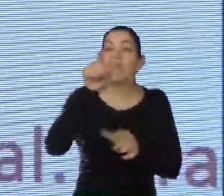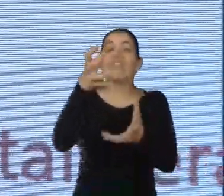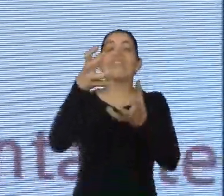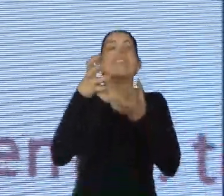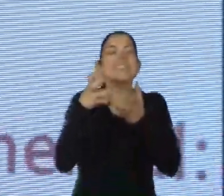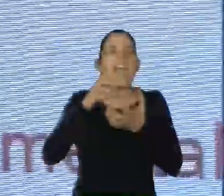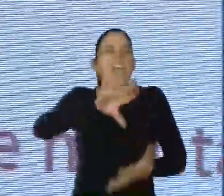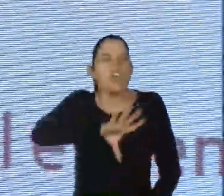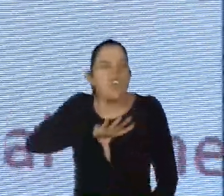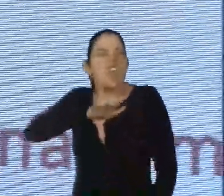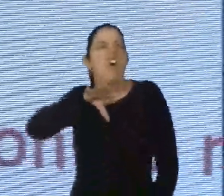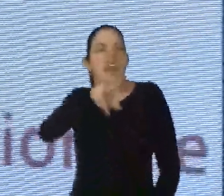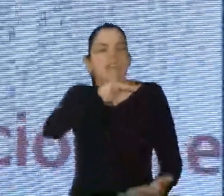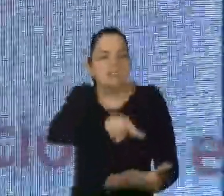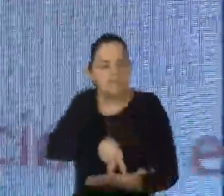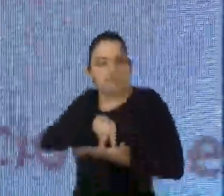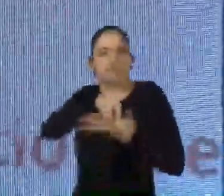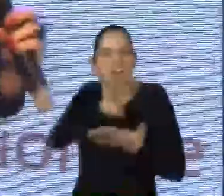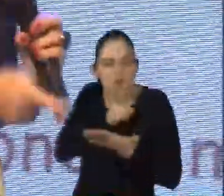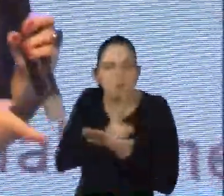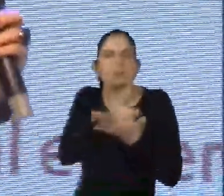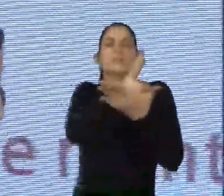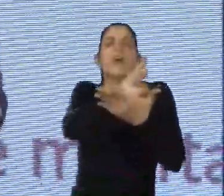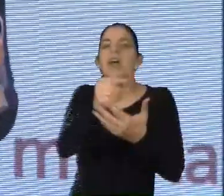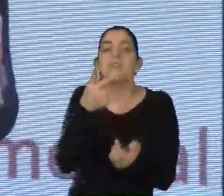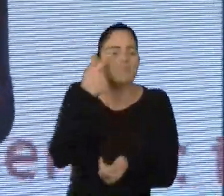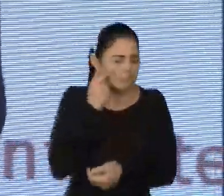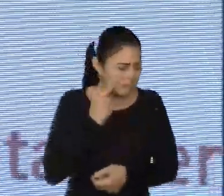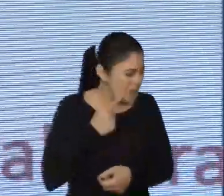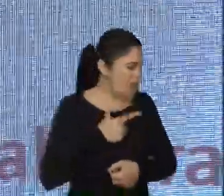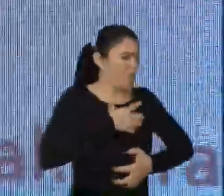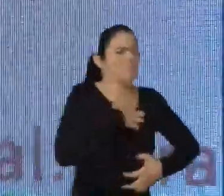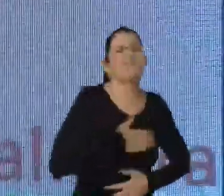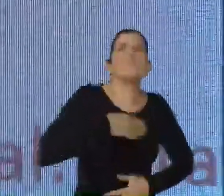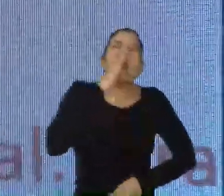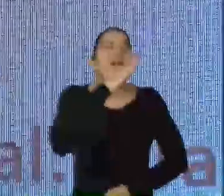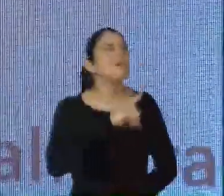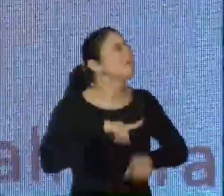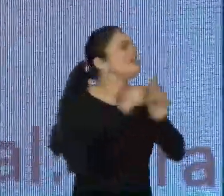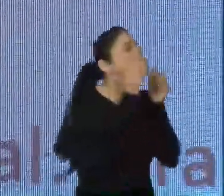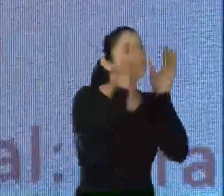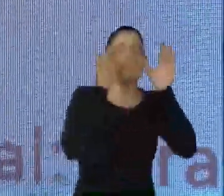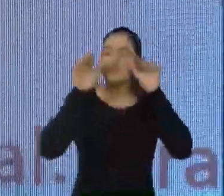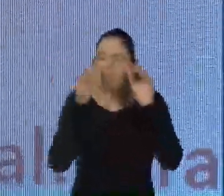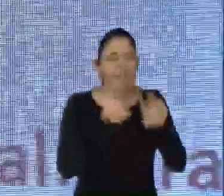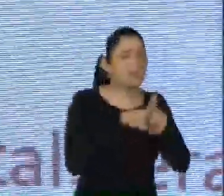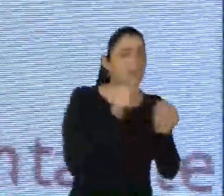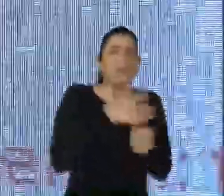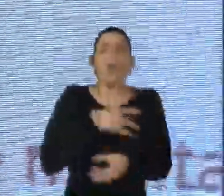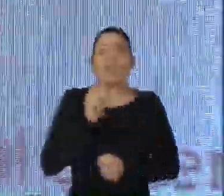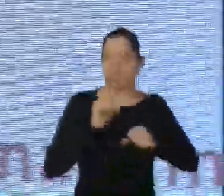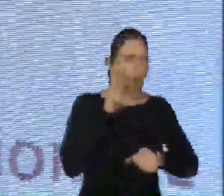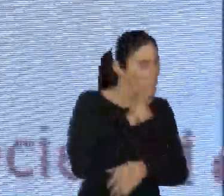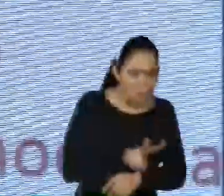lá, eu tenho um objetivo, eu fracasso, eu choro, eu fico mal, mas eu paro, eu penso, eu observo, eu analiso, como é eu posso fazer diferente? Eu